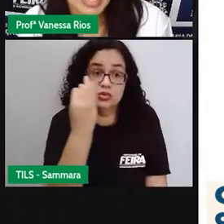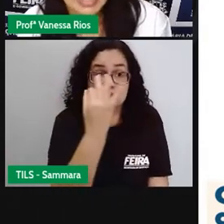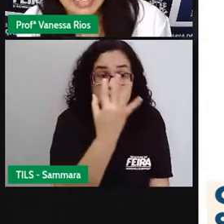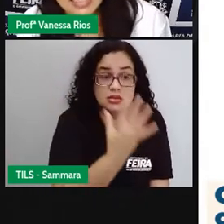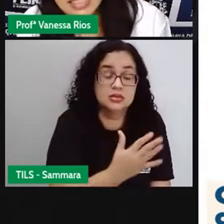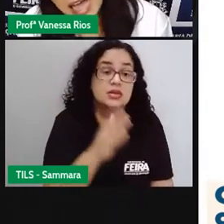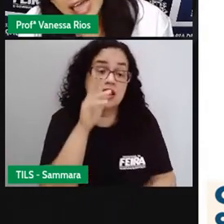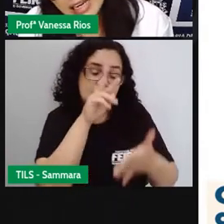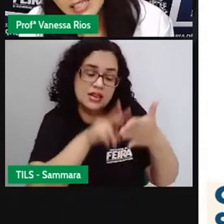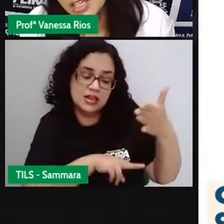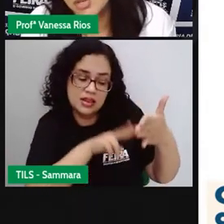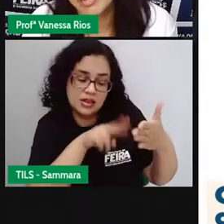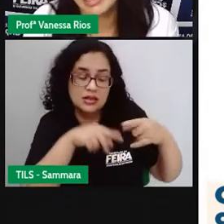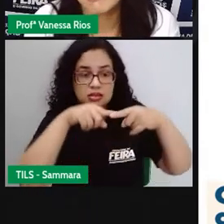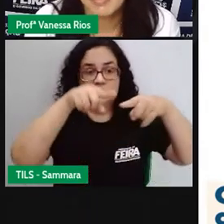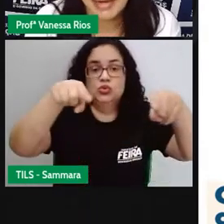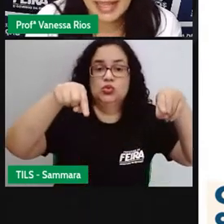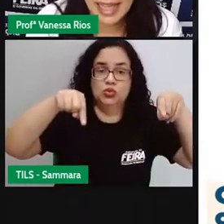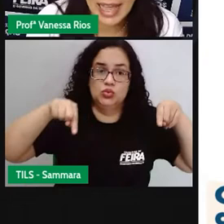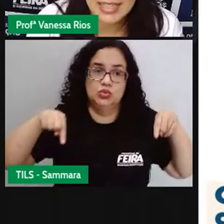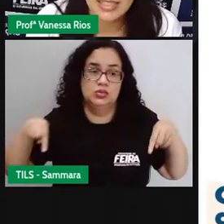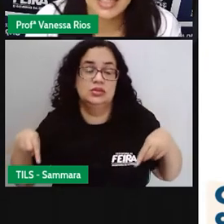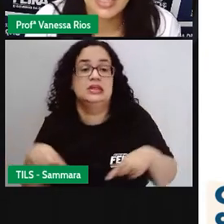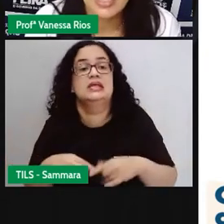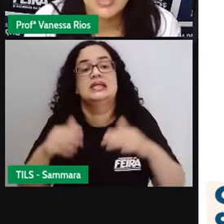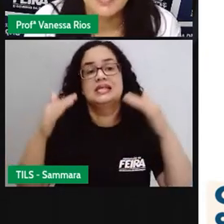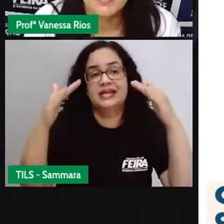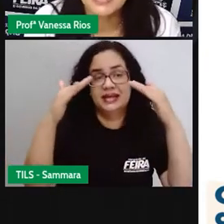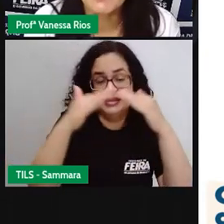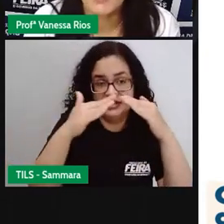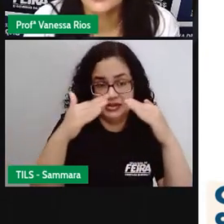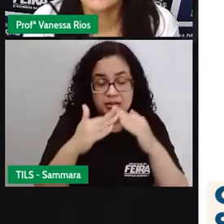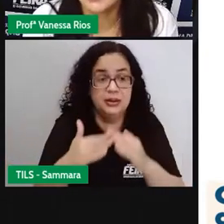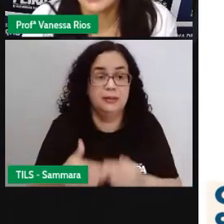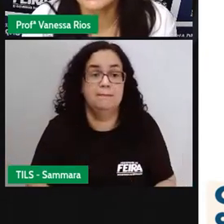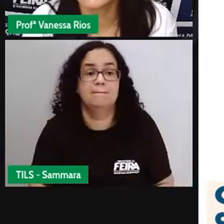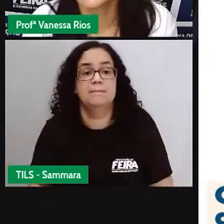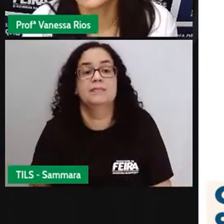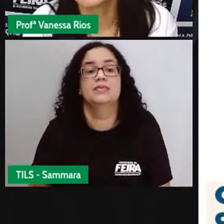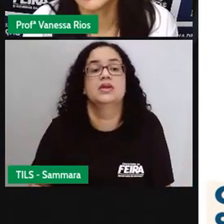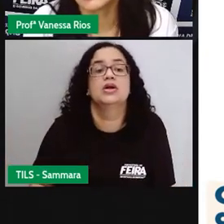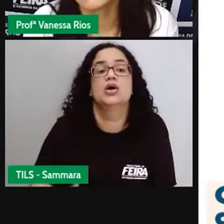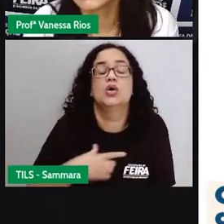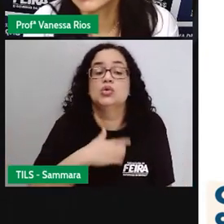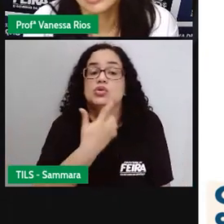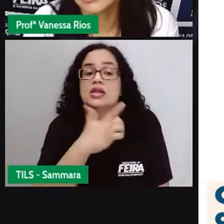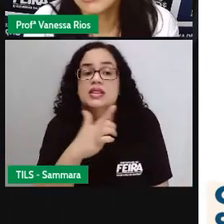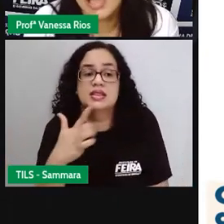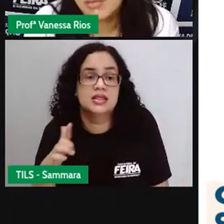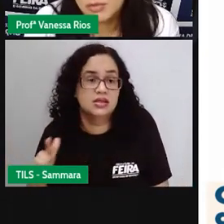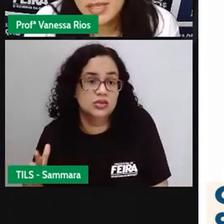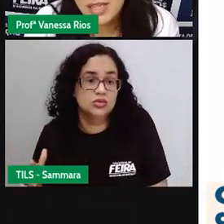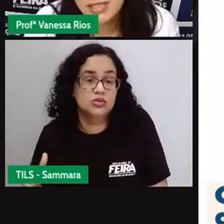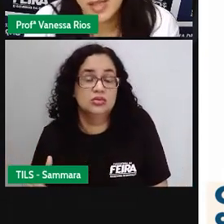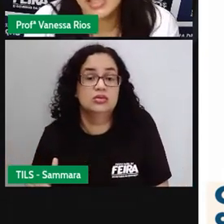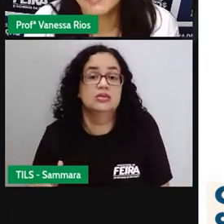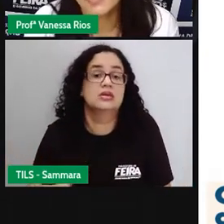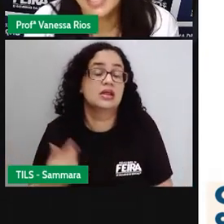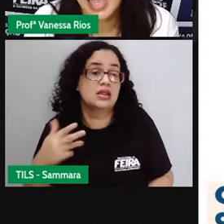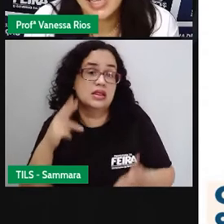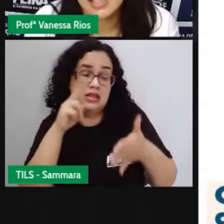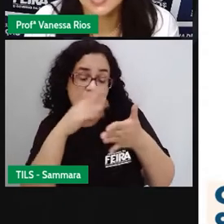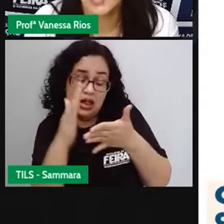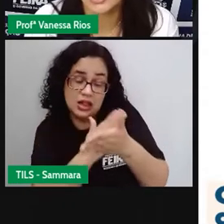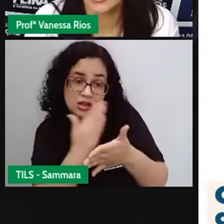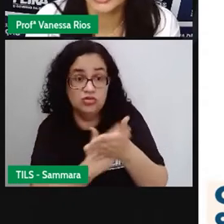Seja para ler na sala, seja para levar para casa, né? Principalmente para aqueles que não têm muito acesso ao